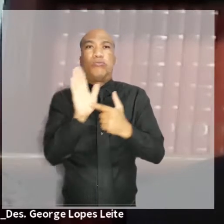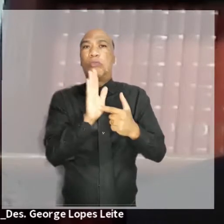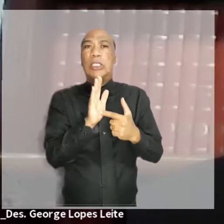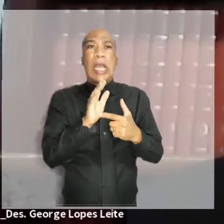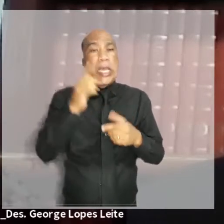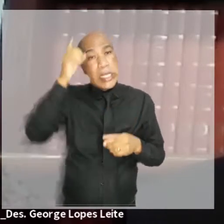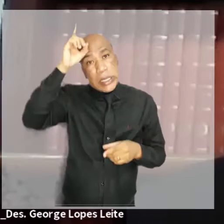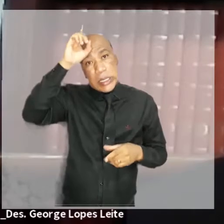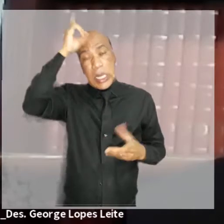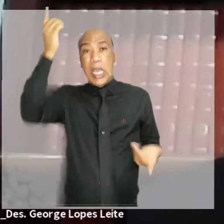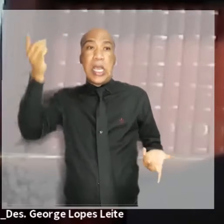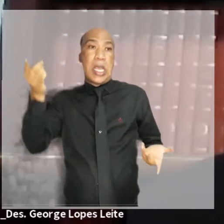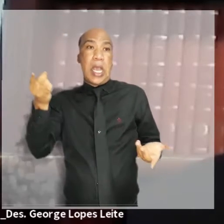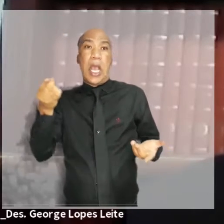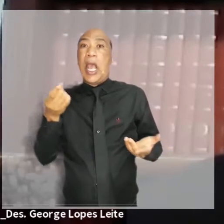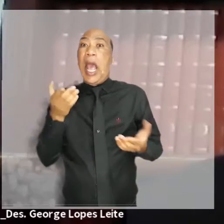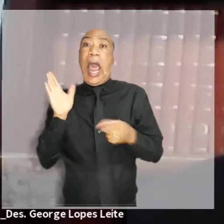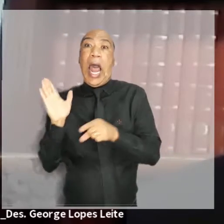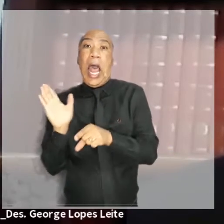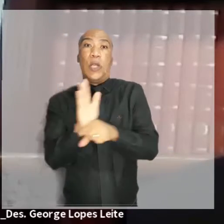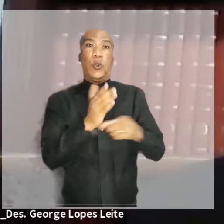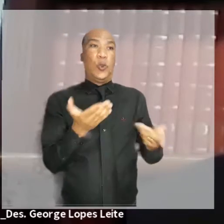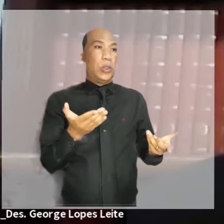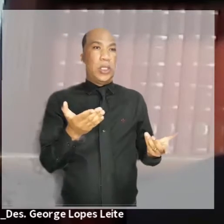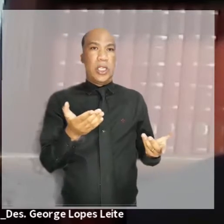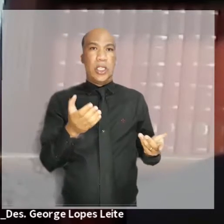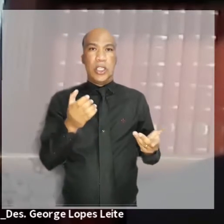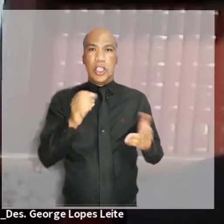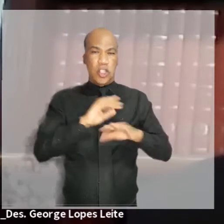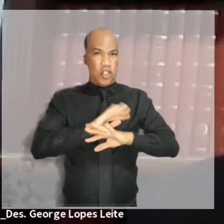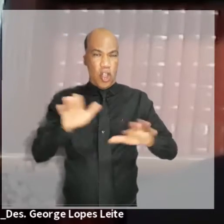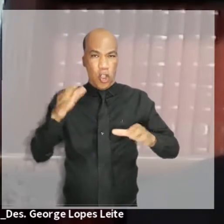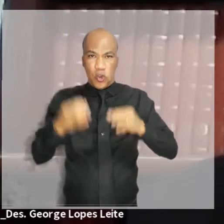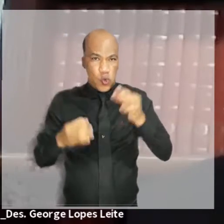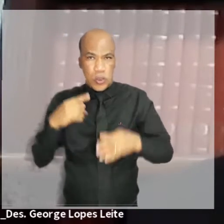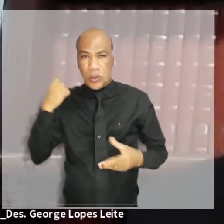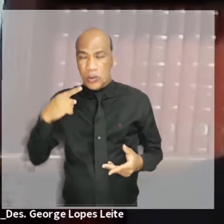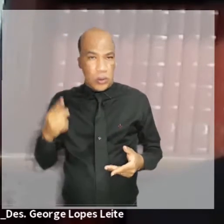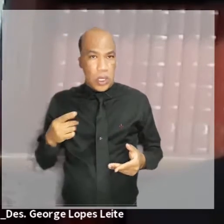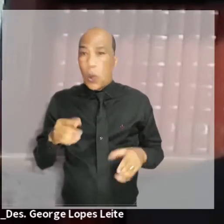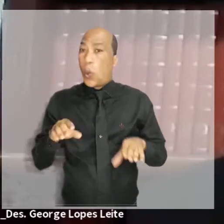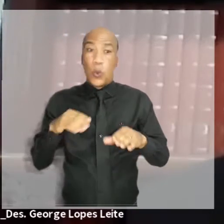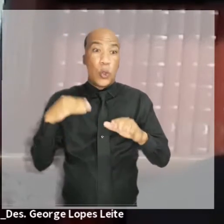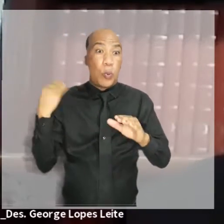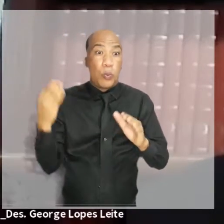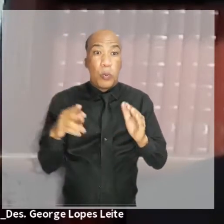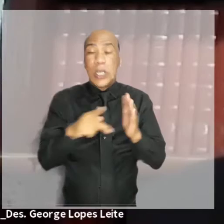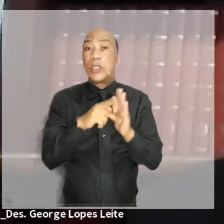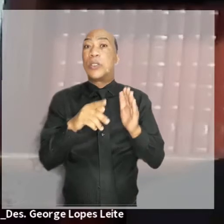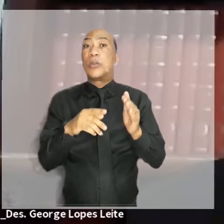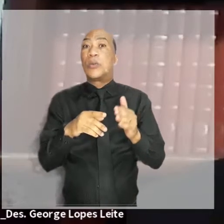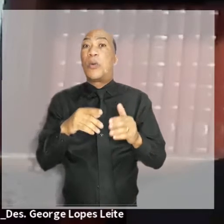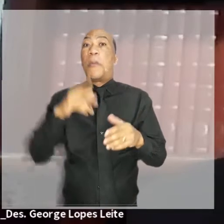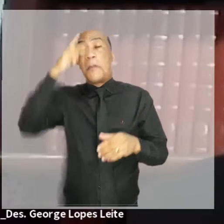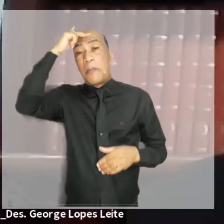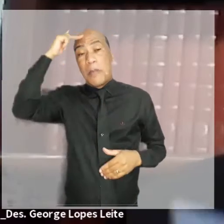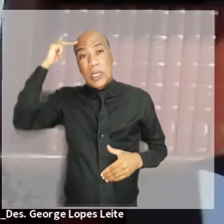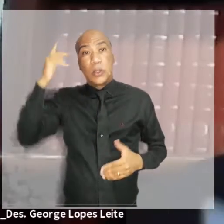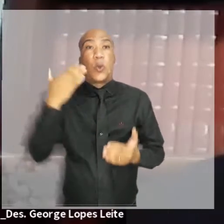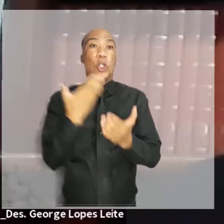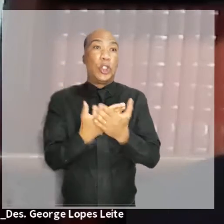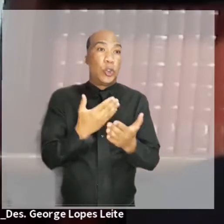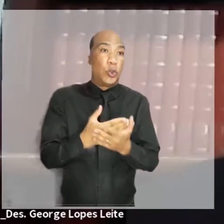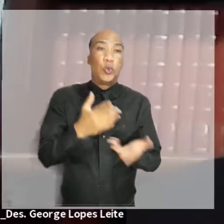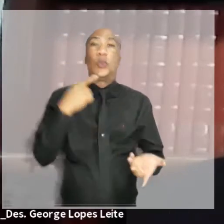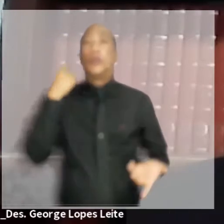estimular a apresentação de ideias e contribuições, não só de magistrados e servidores, como também de outros profissionais e